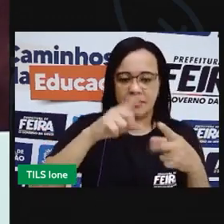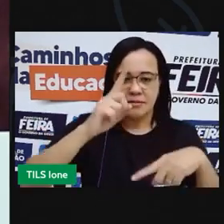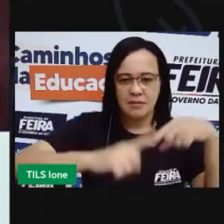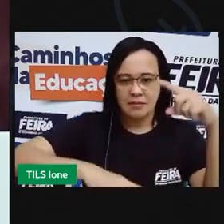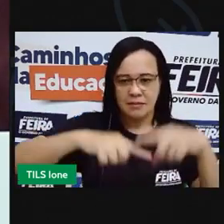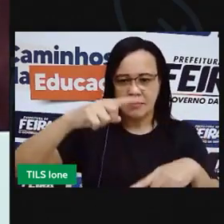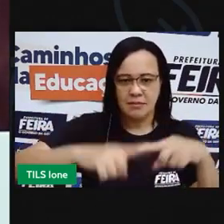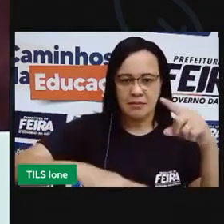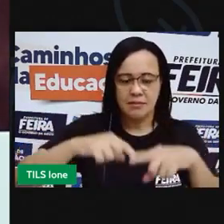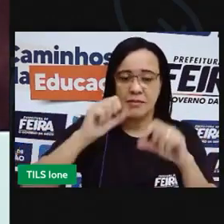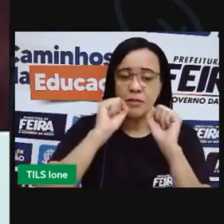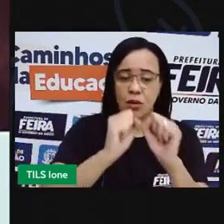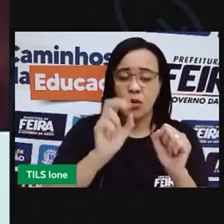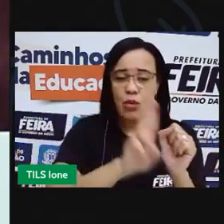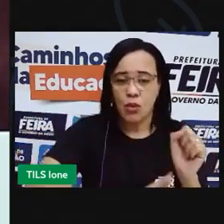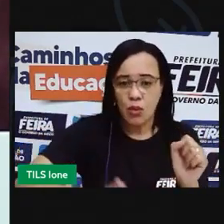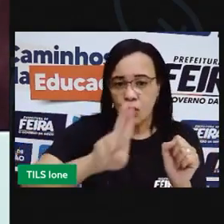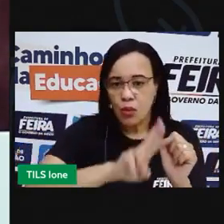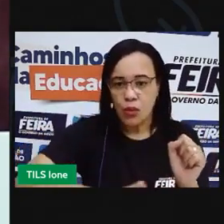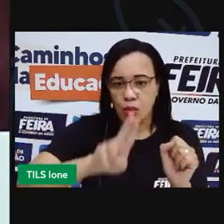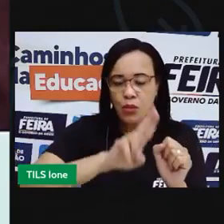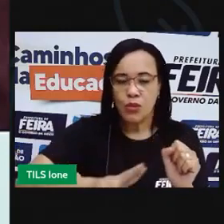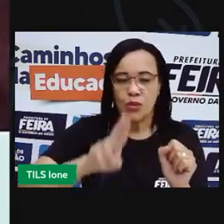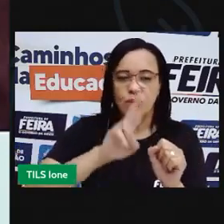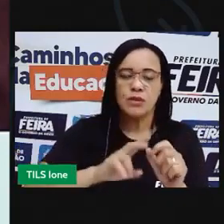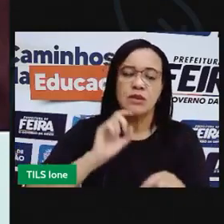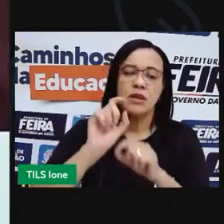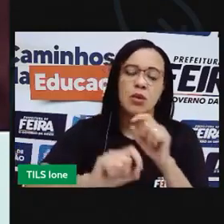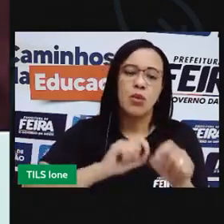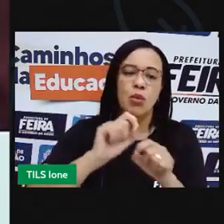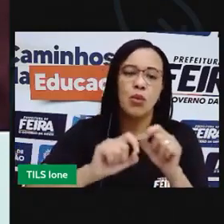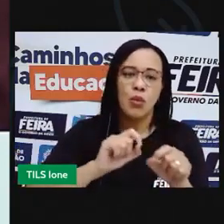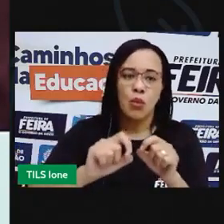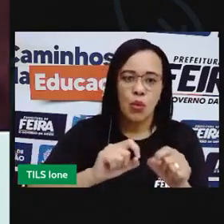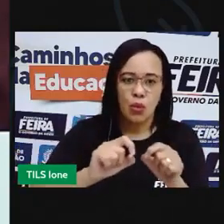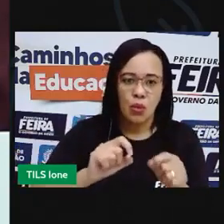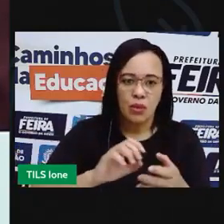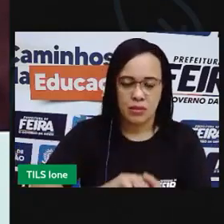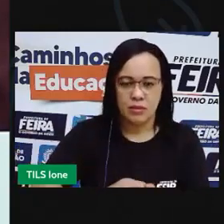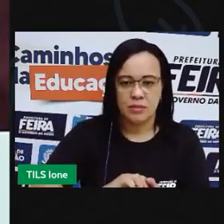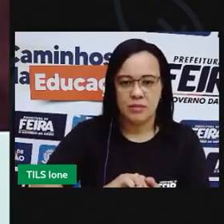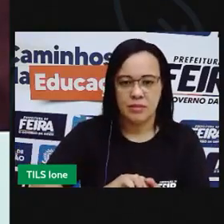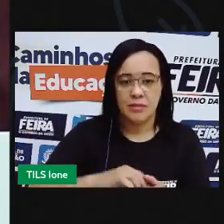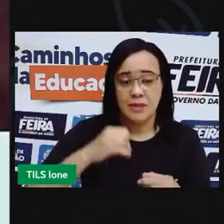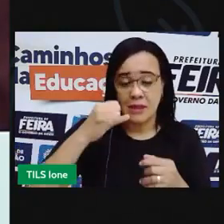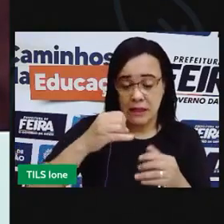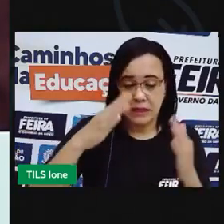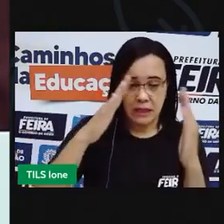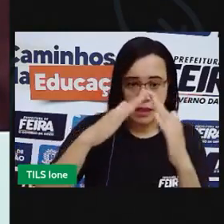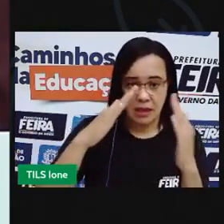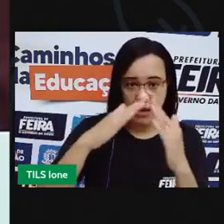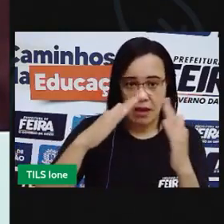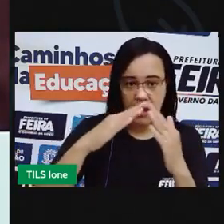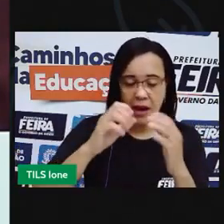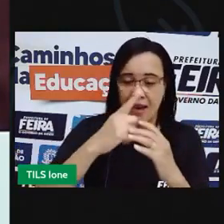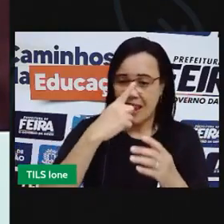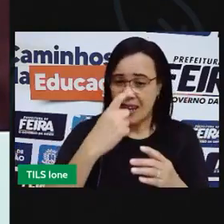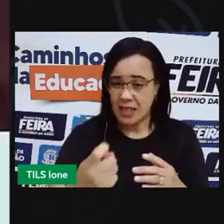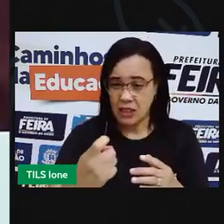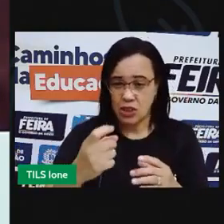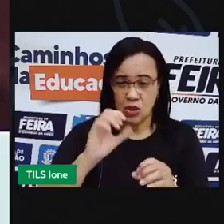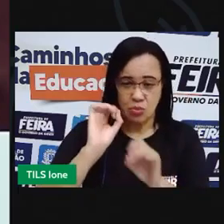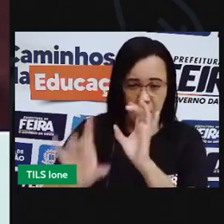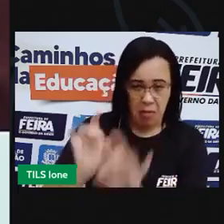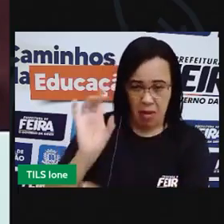materiais que a gente pode utilizar para descartar os resíduos que eles produzem na nossa casa. O nosso lixo, está